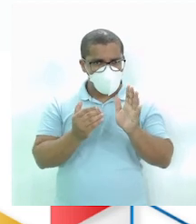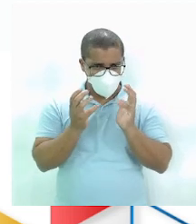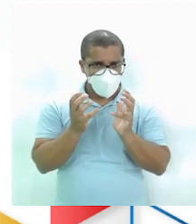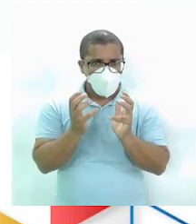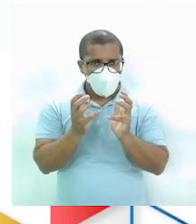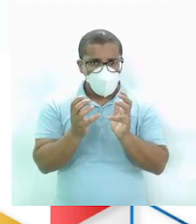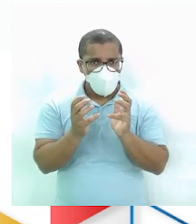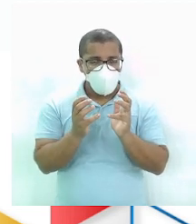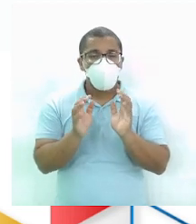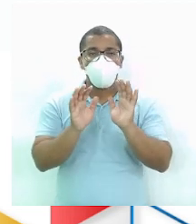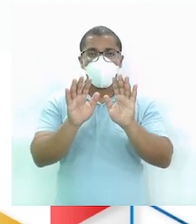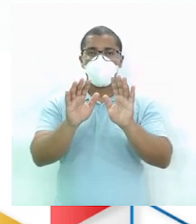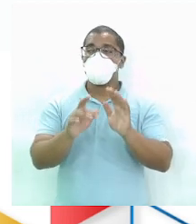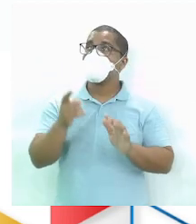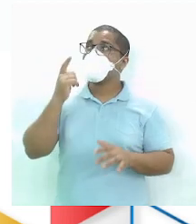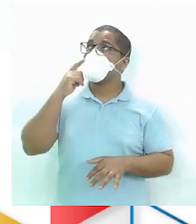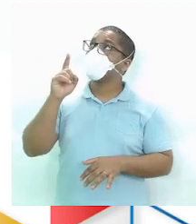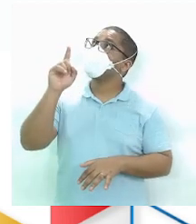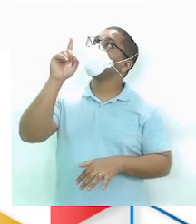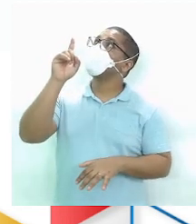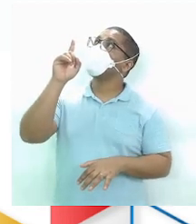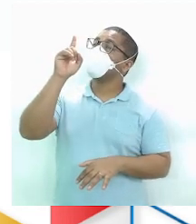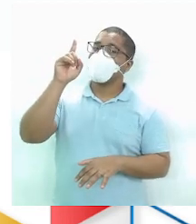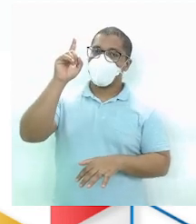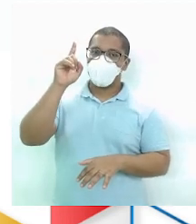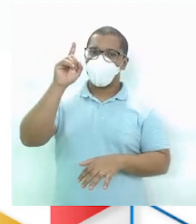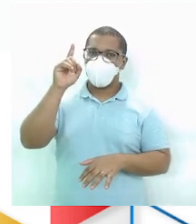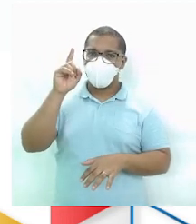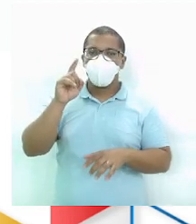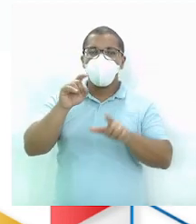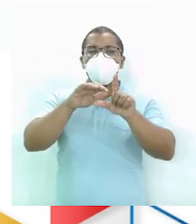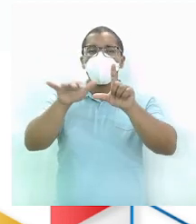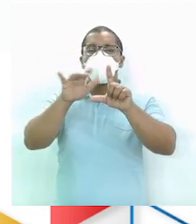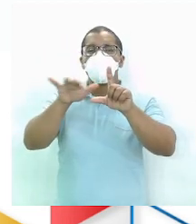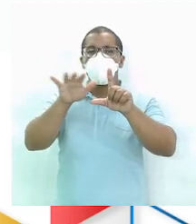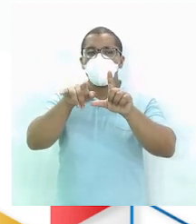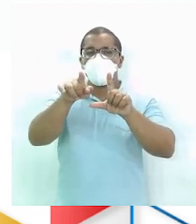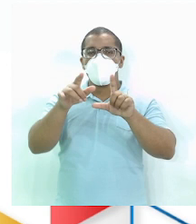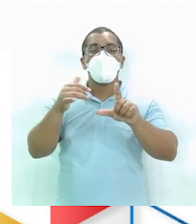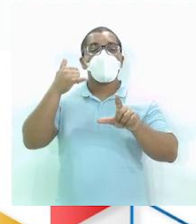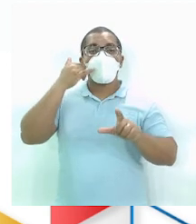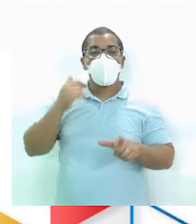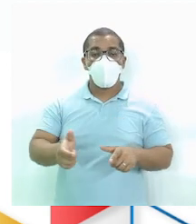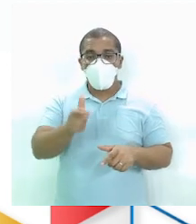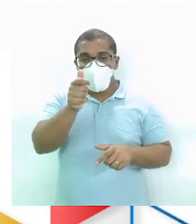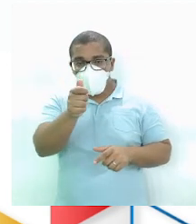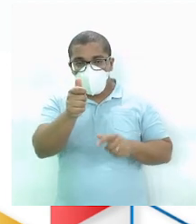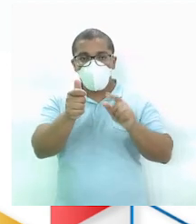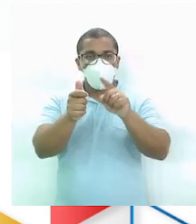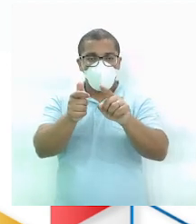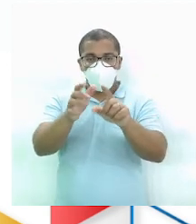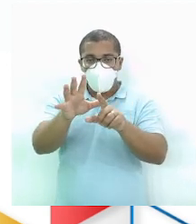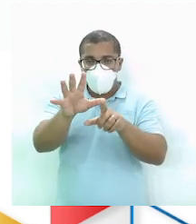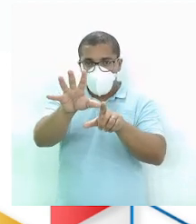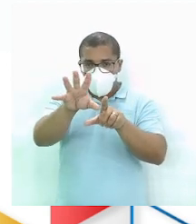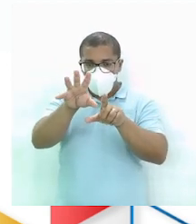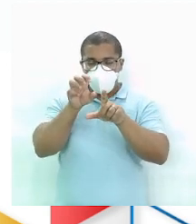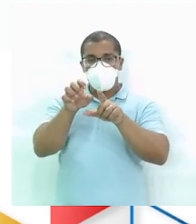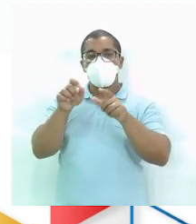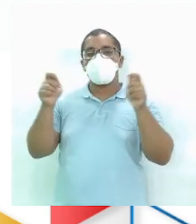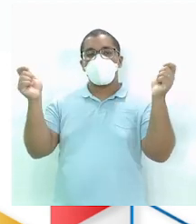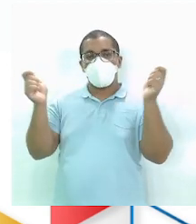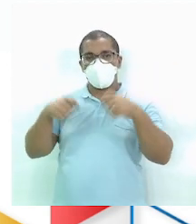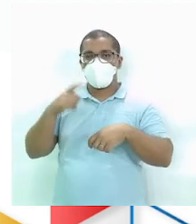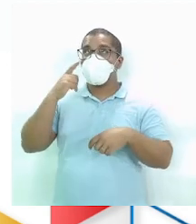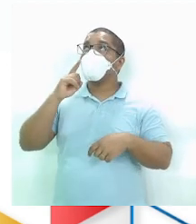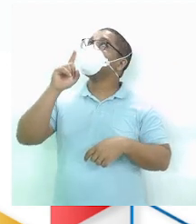história da fração? Aponte a câmera do seu celular Para esse QR Code Que está aí na tua tela No teu lado direito Tá? Bem acima aí